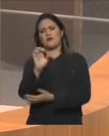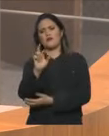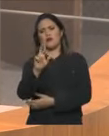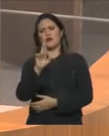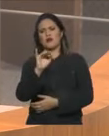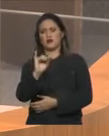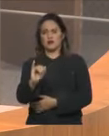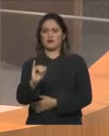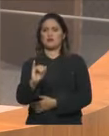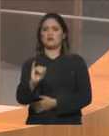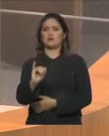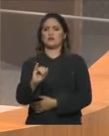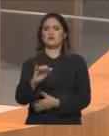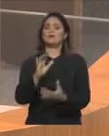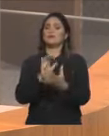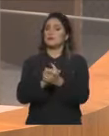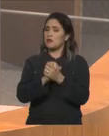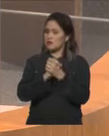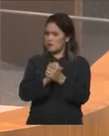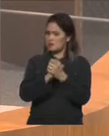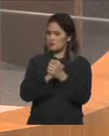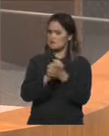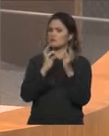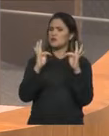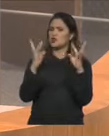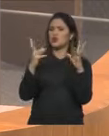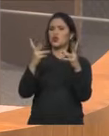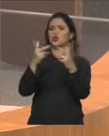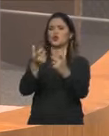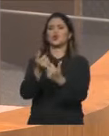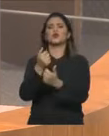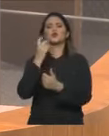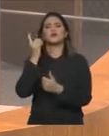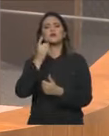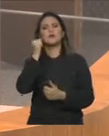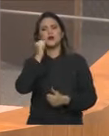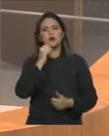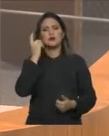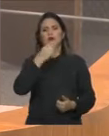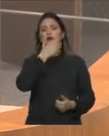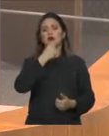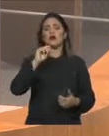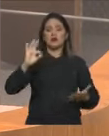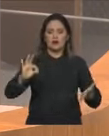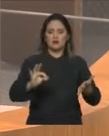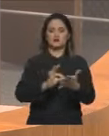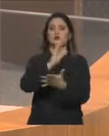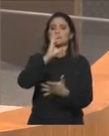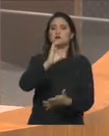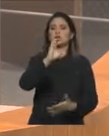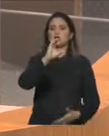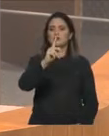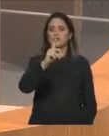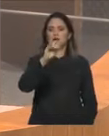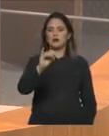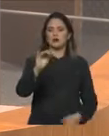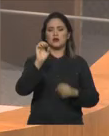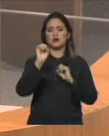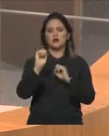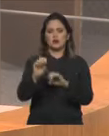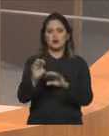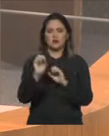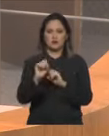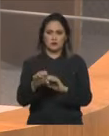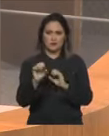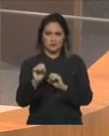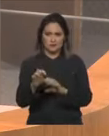a todos os deputados e deputadas que assinaram a CPI da Educação e, com certeza, vamos honrar o povo do Maranhão